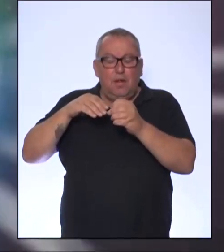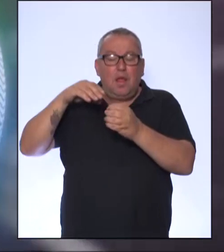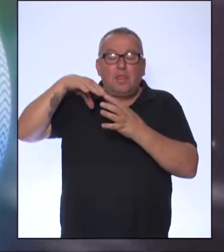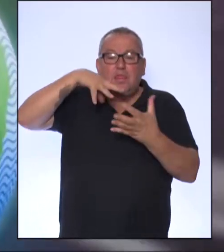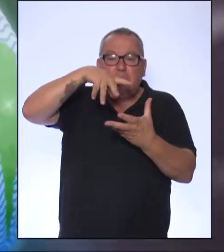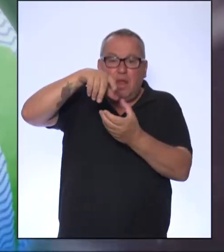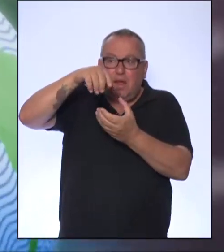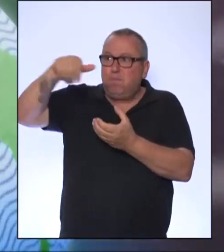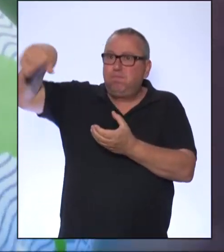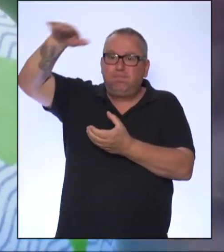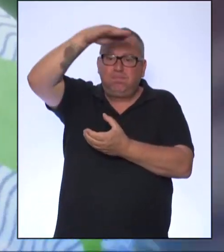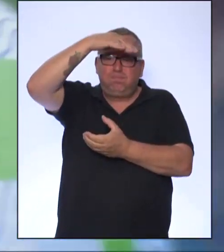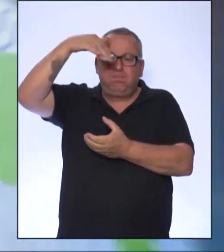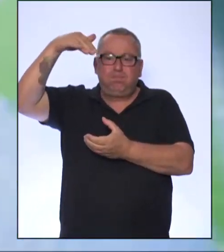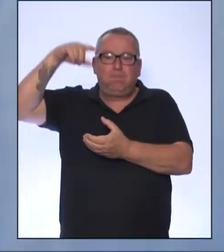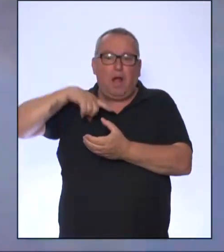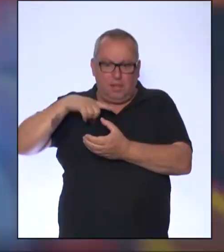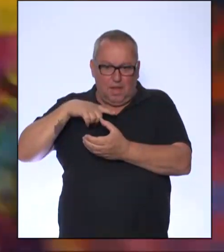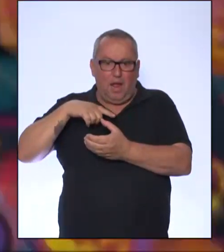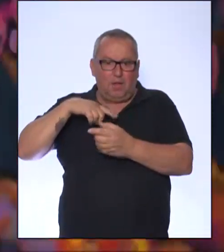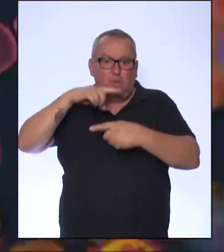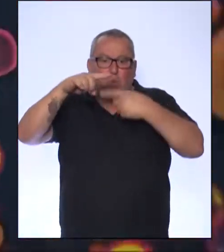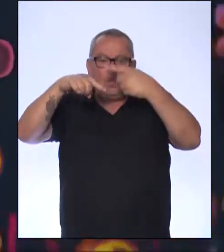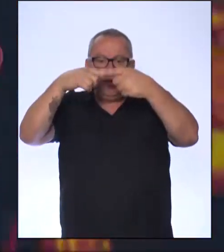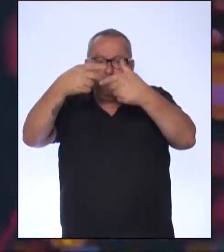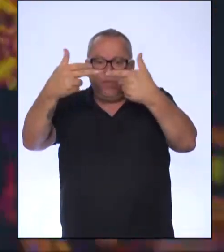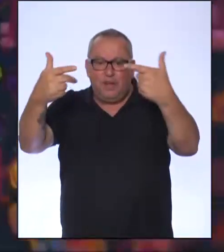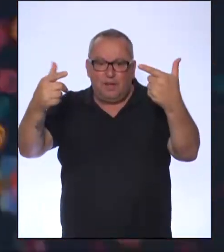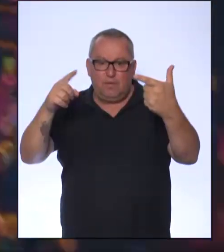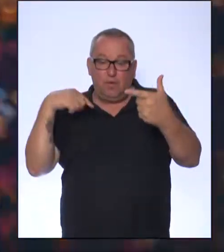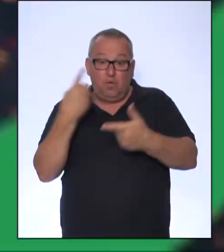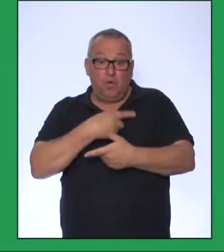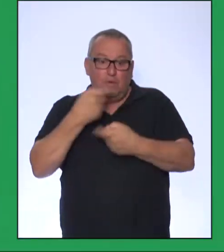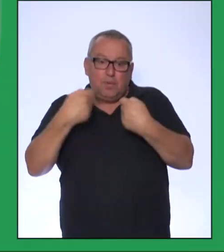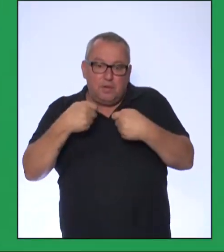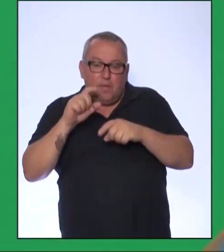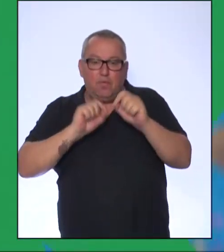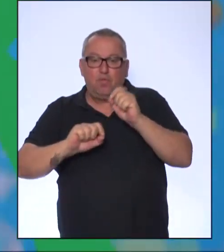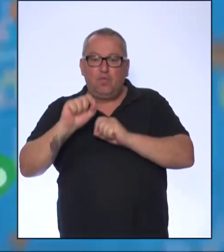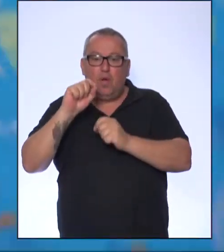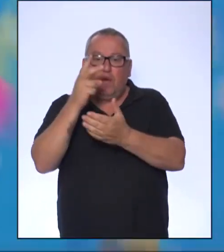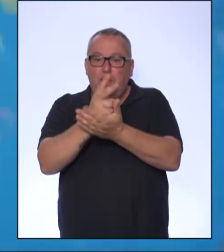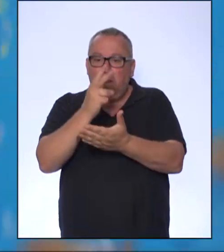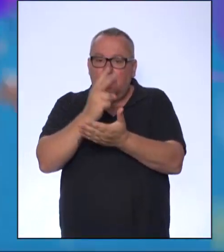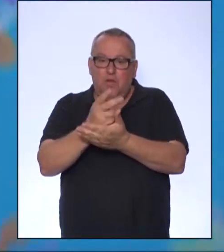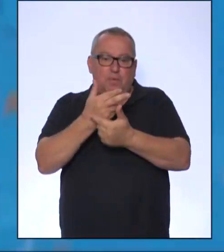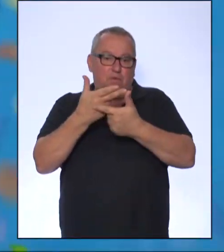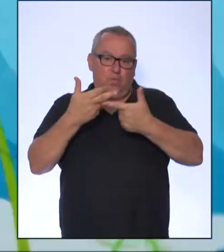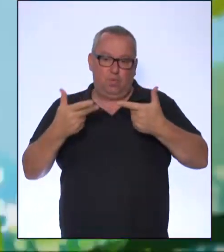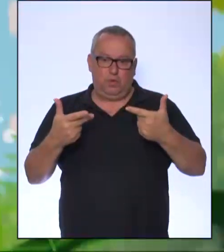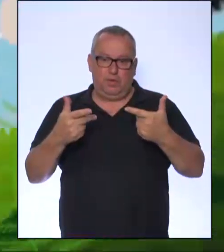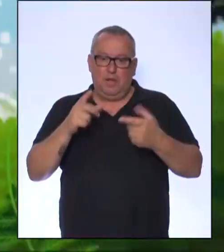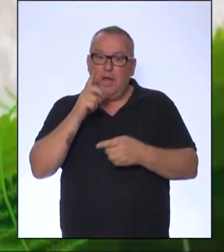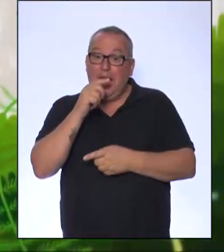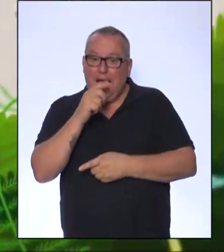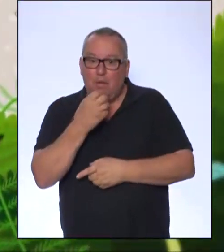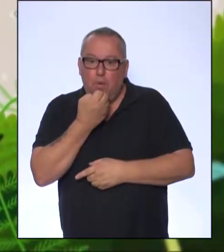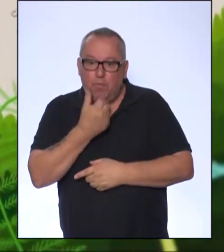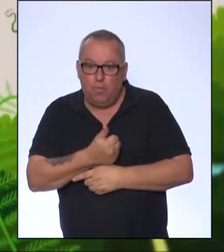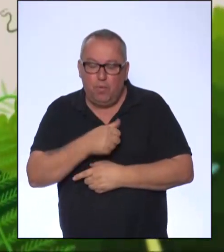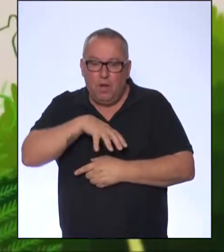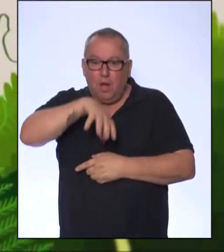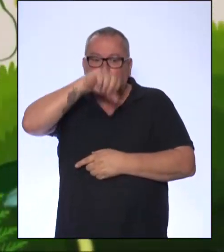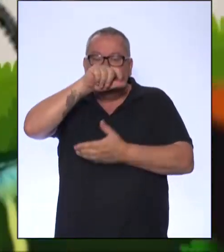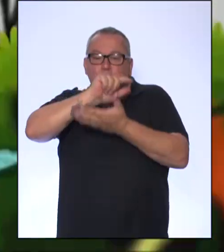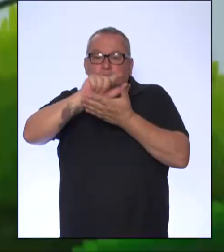não está em todos os lugares. Se você pensar, nós precisamos basicamente das mesmas coisas. Água fresca, ar